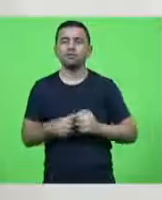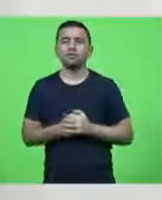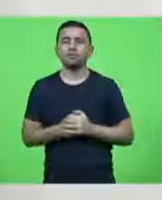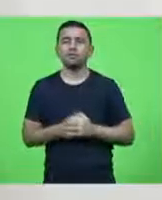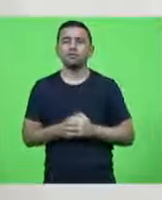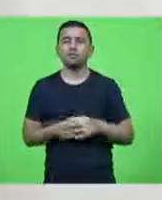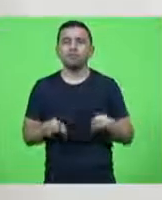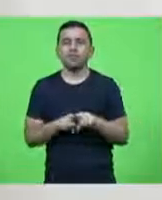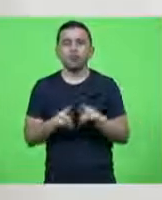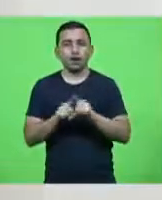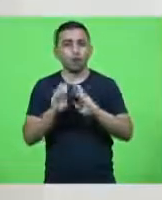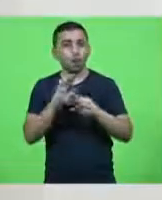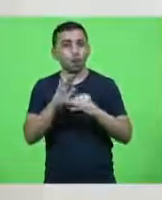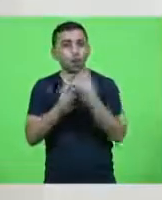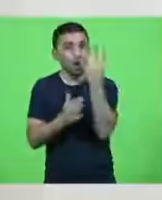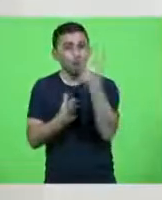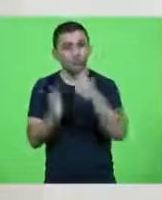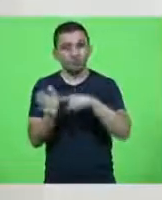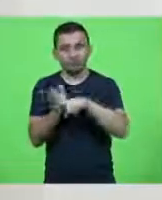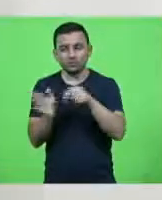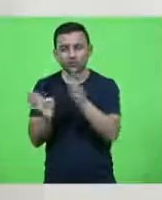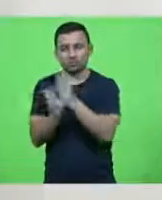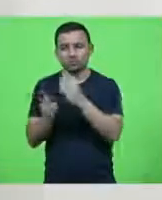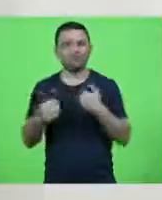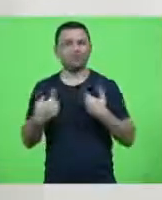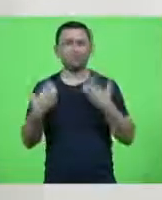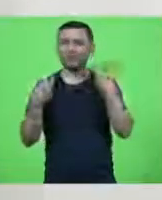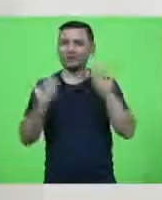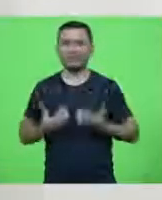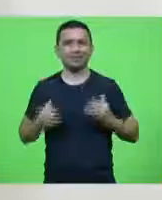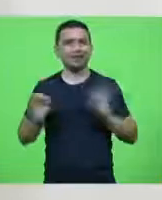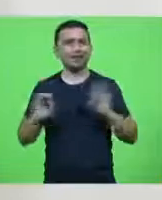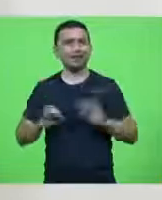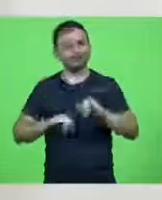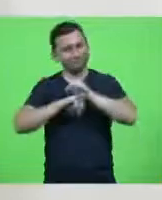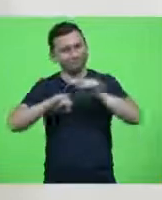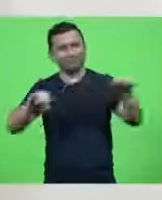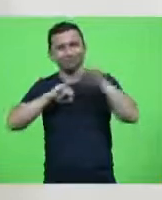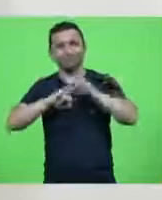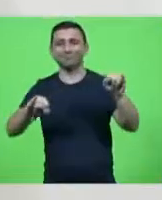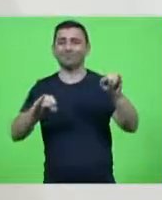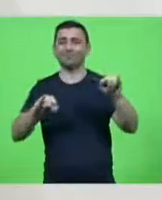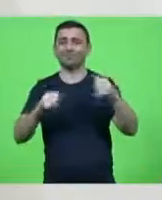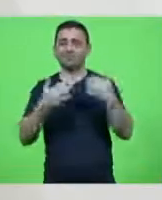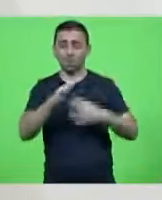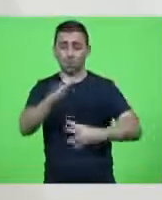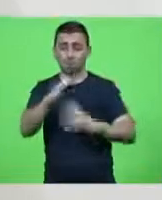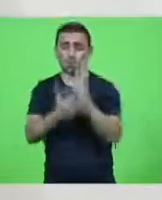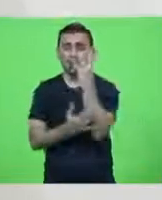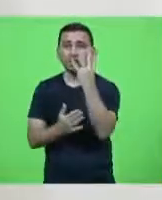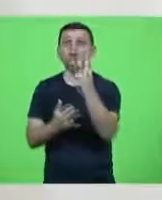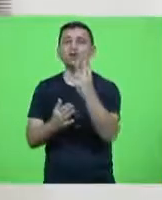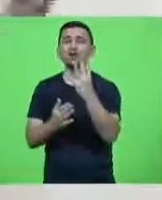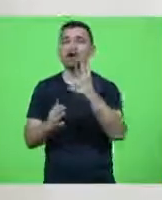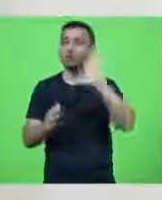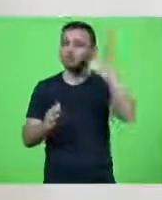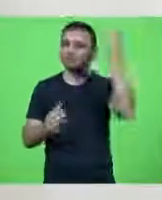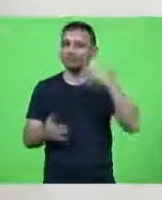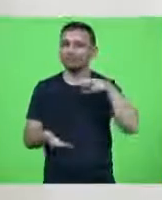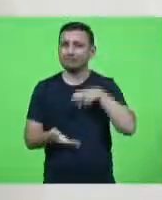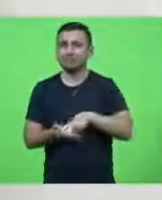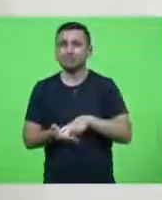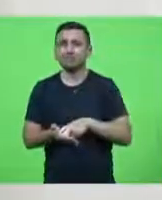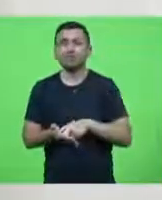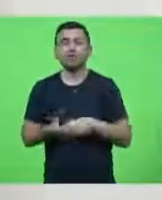de quatro investigações, não me canso de repetir, depois de quatro condenações, depois de todo esse